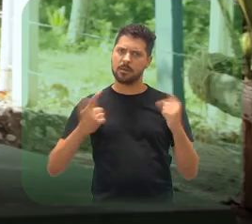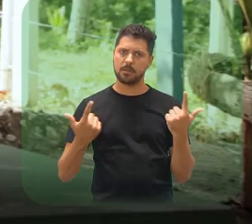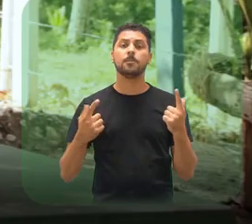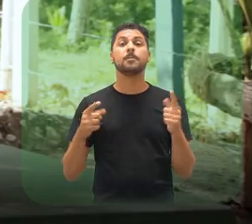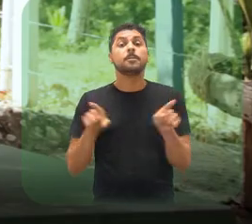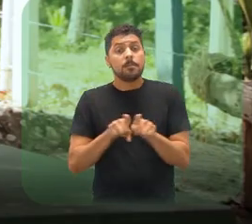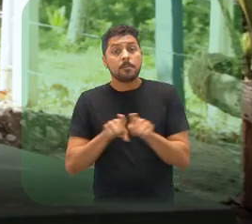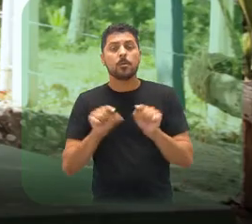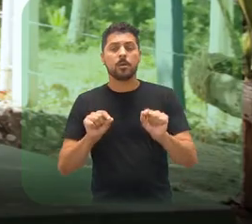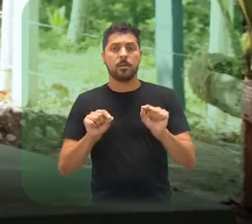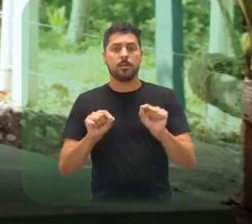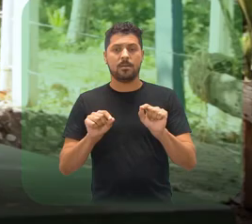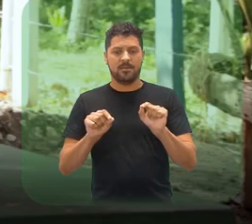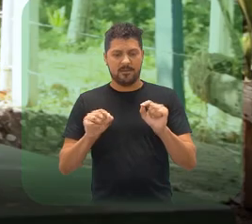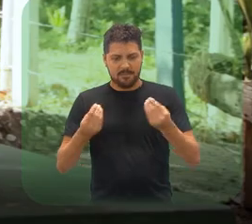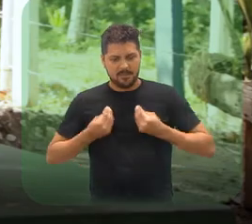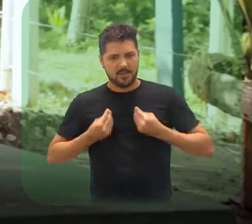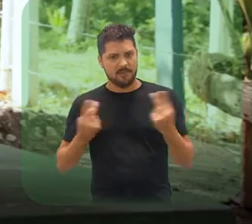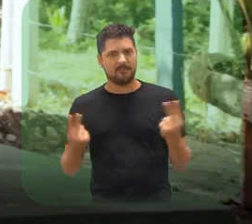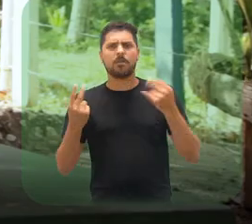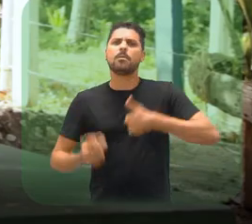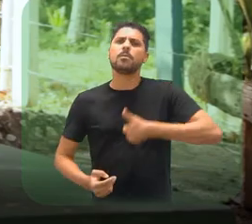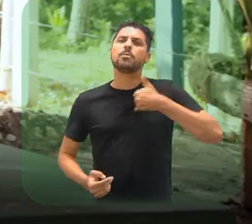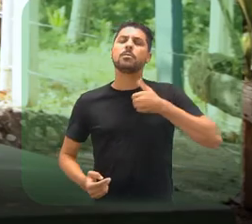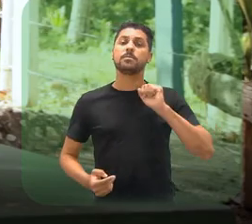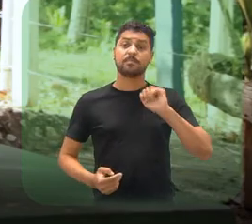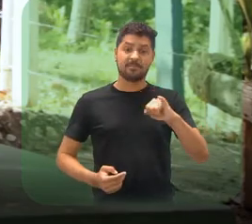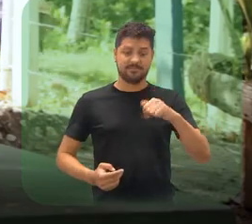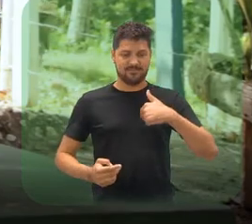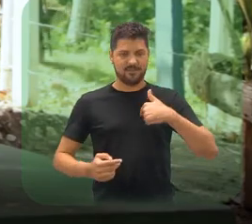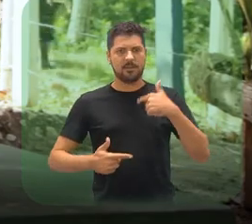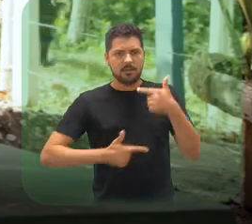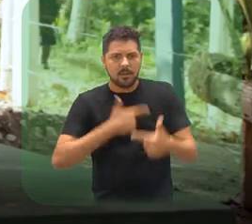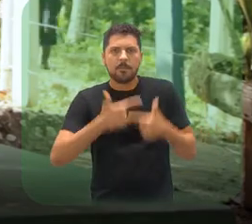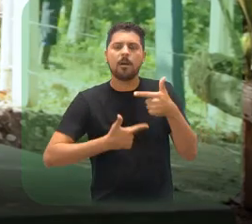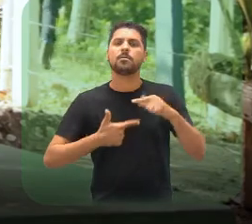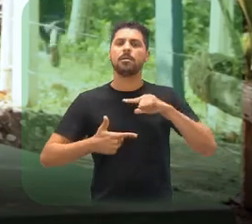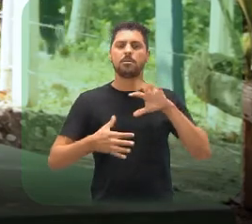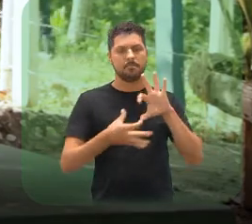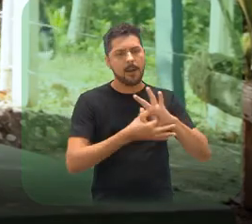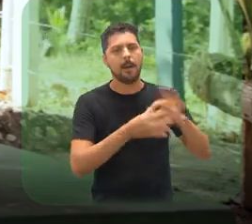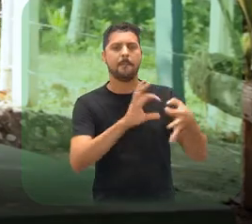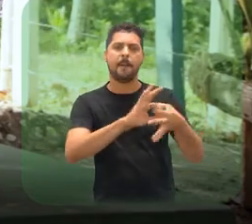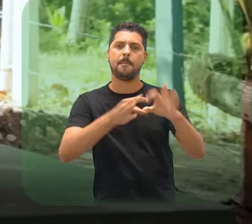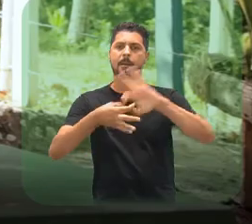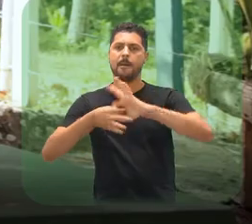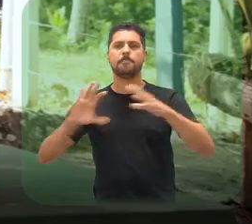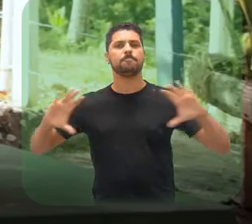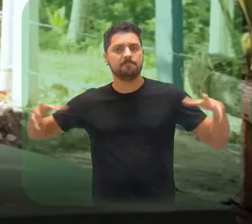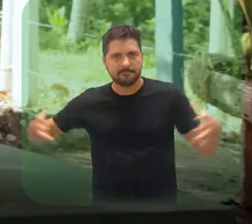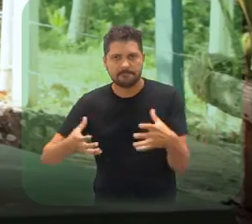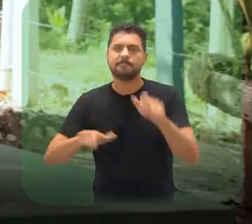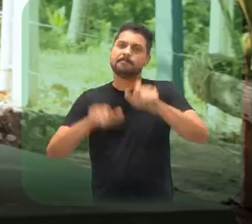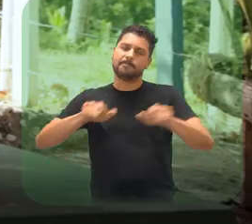e só faz sentido, se essa construção pessoal, se esse ganho pessoal estiver atrelado a uma